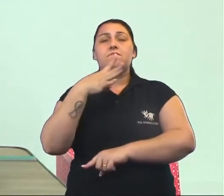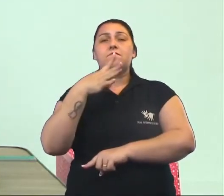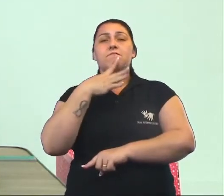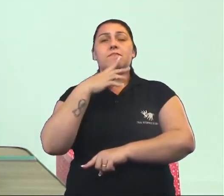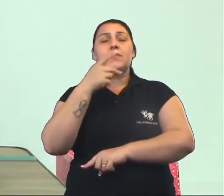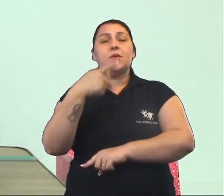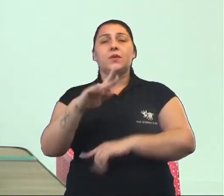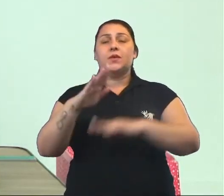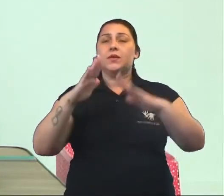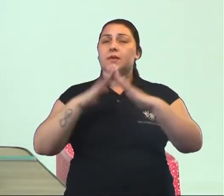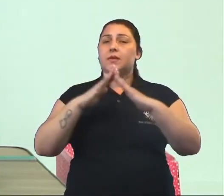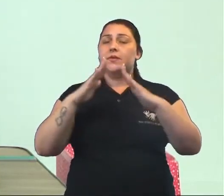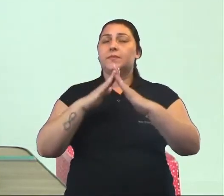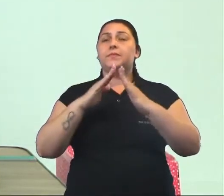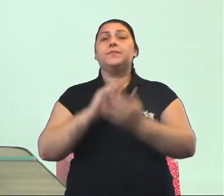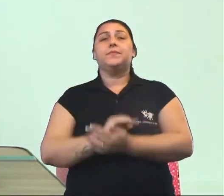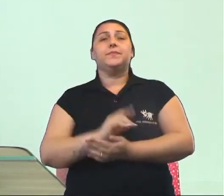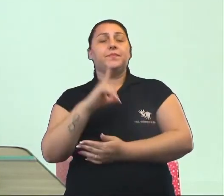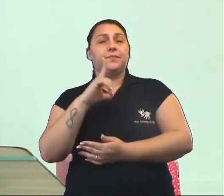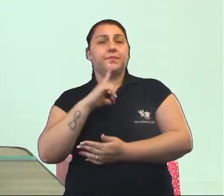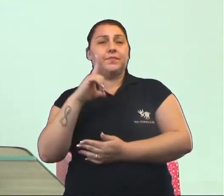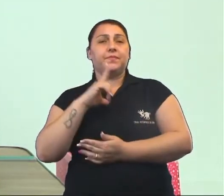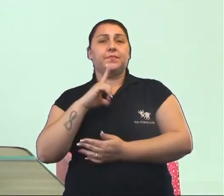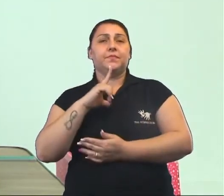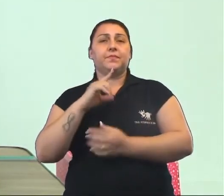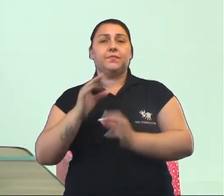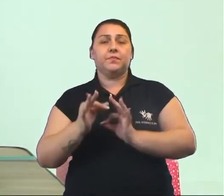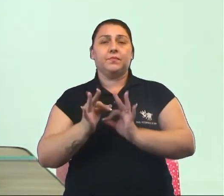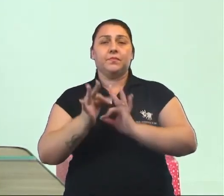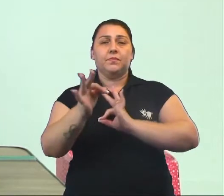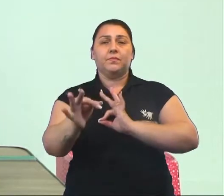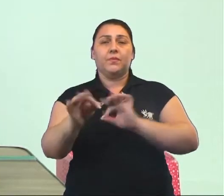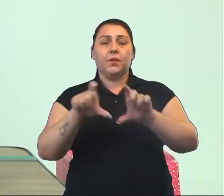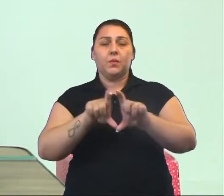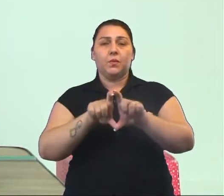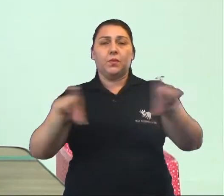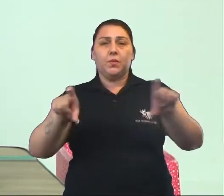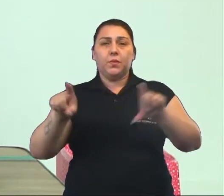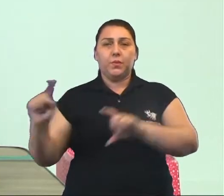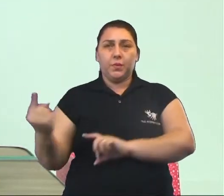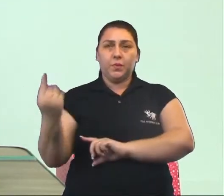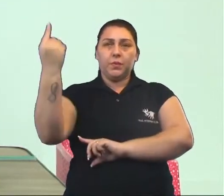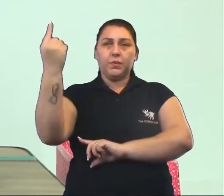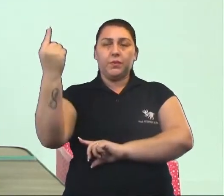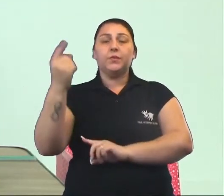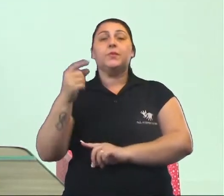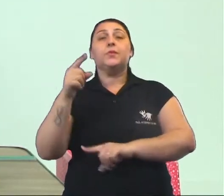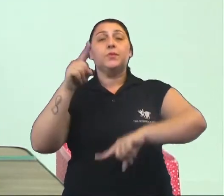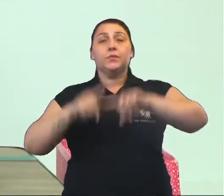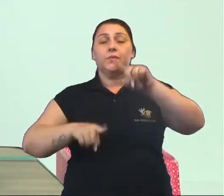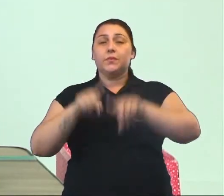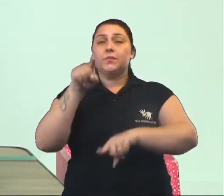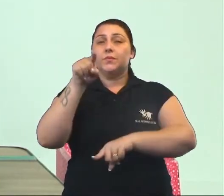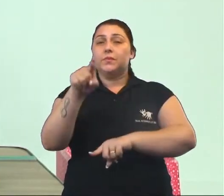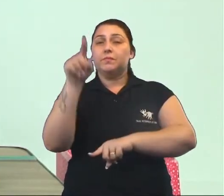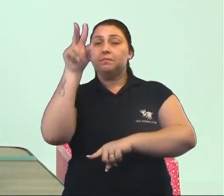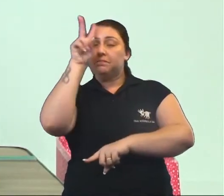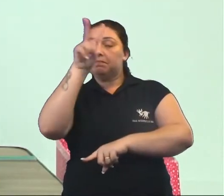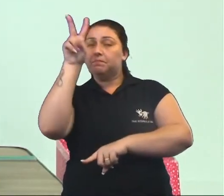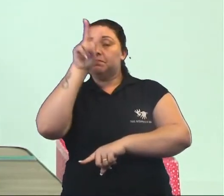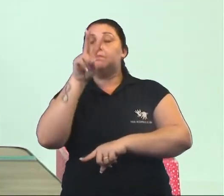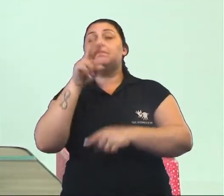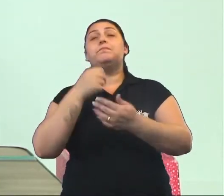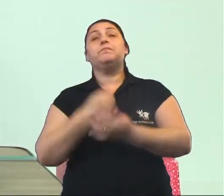rodeia aí na sua casa mesmo, que possui comprimento, altura e largura? Pois então, esse objeto aí que você pensou agora